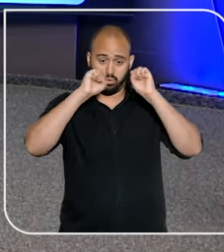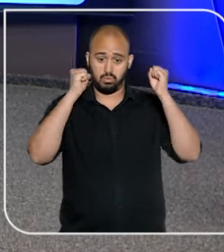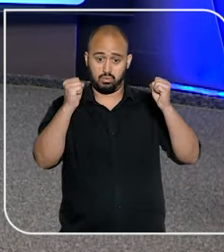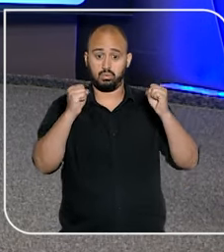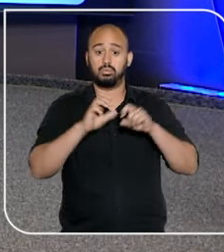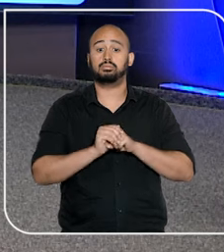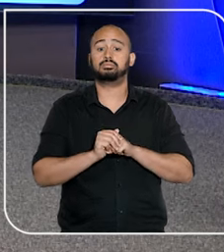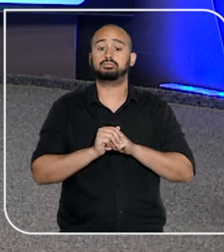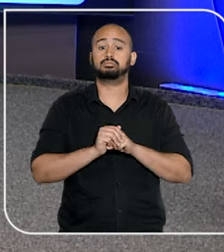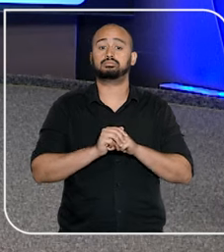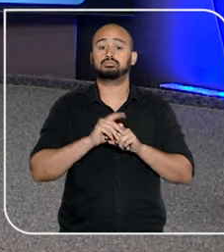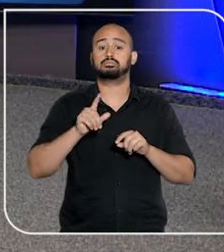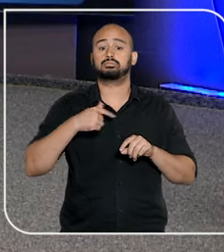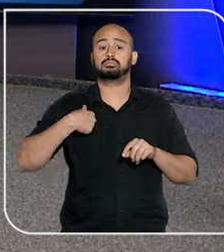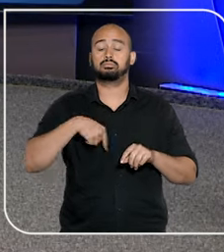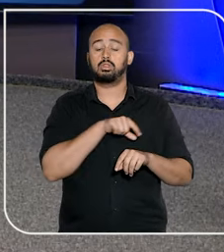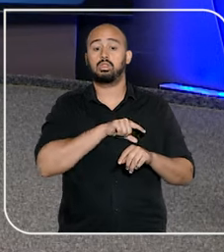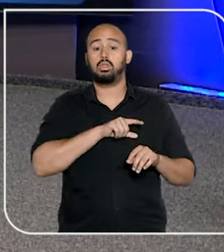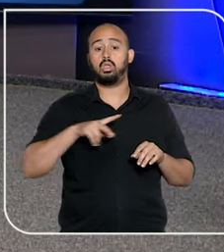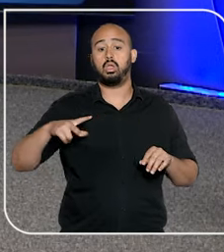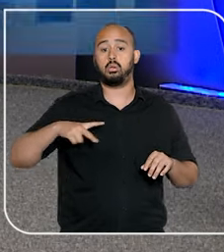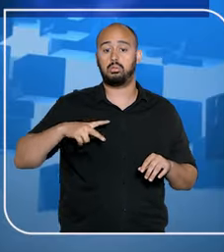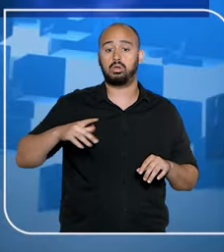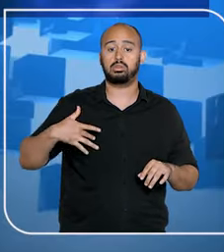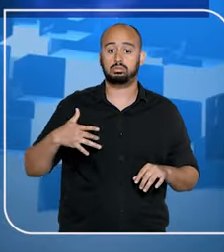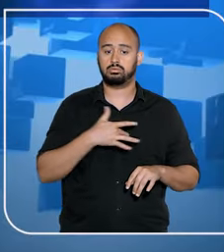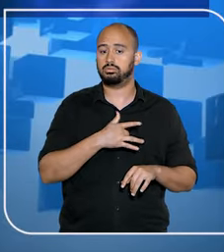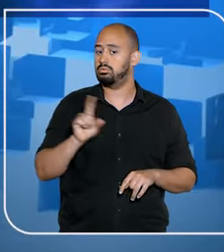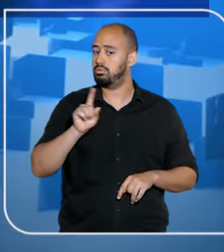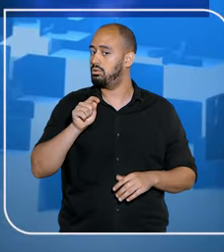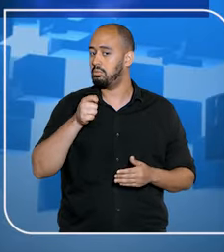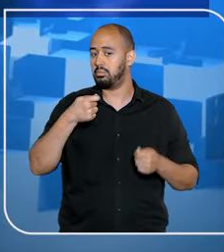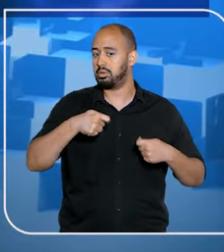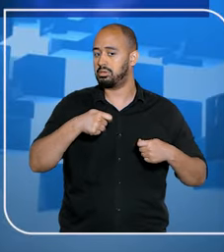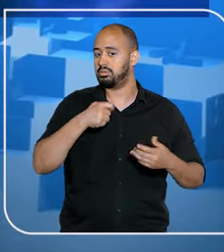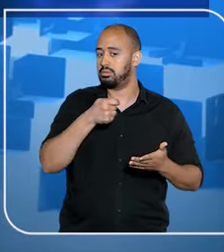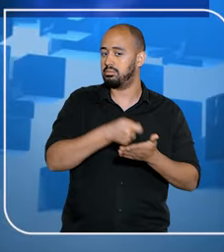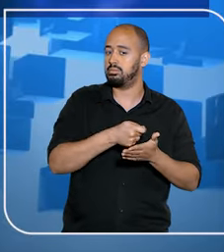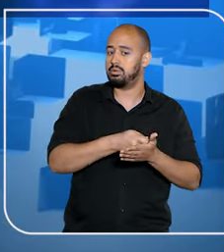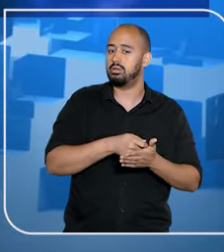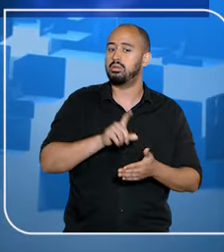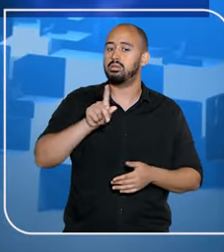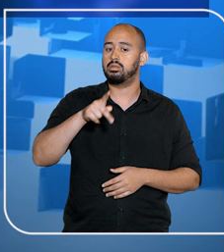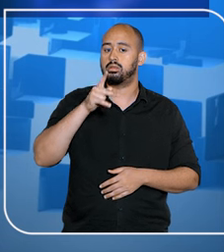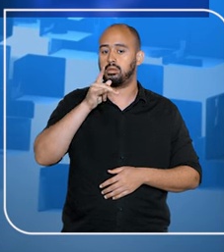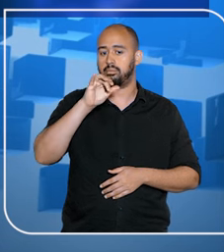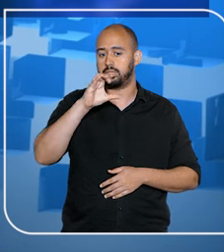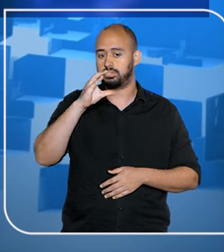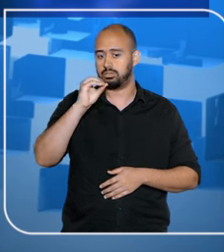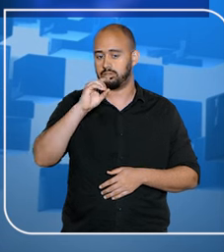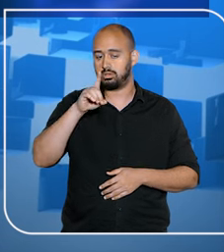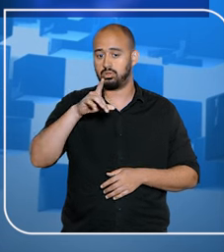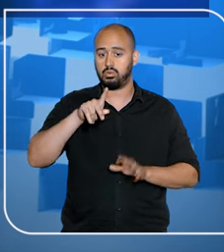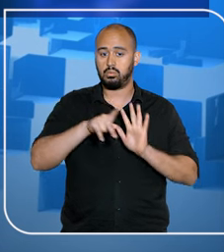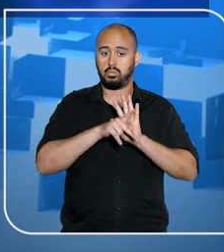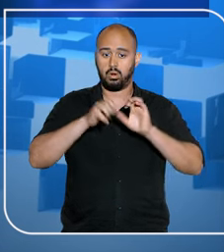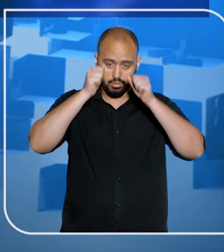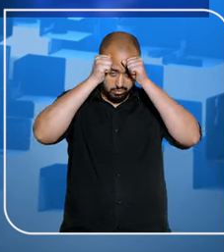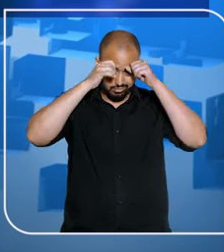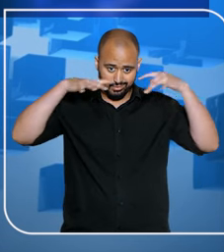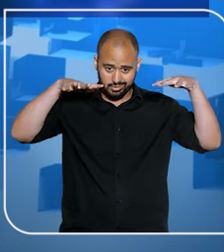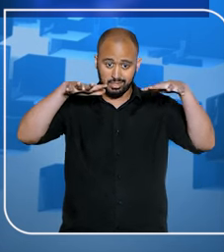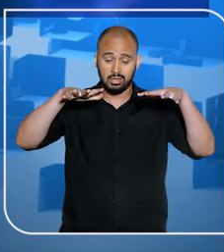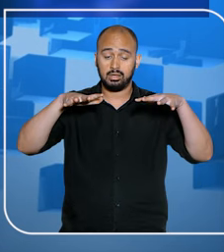turma de que as operadoras de planos de saúde não precisam pagar as sessões de psicopedagogia